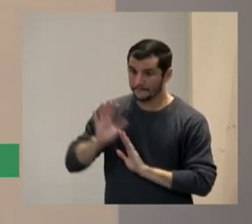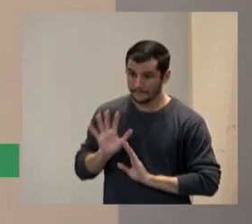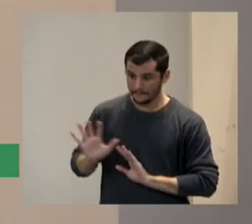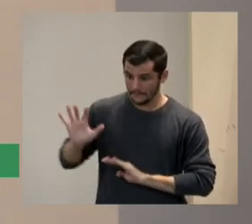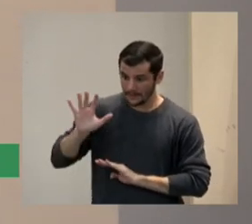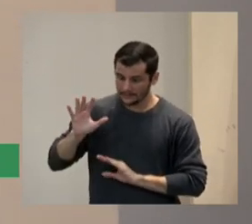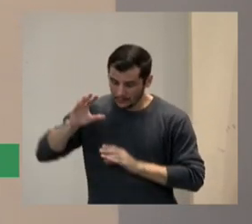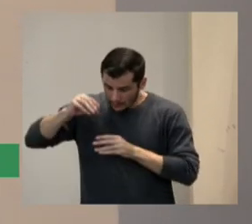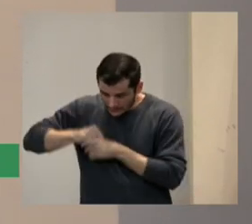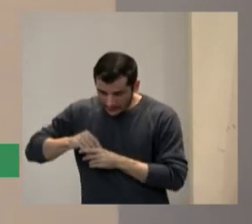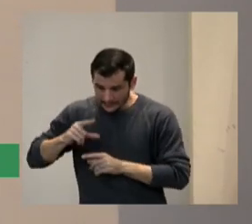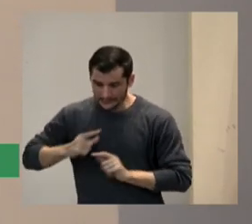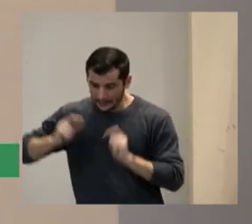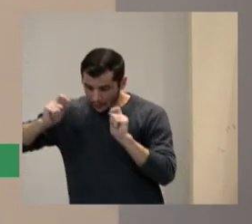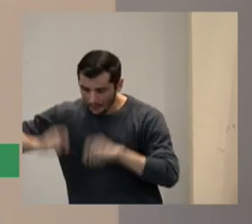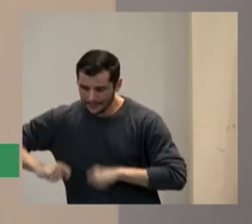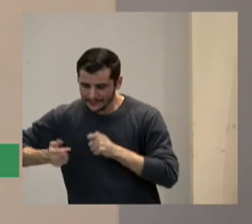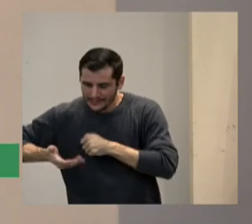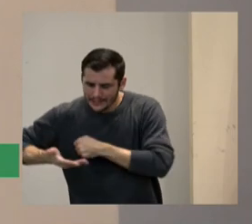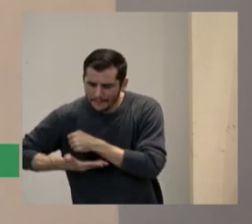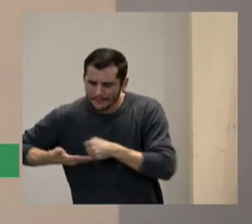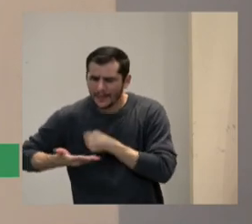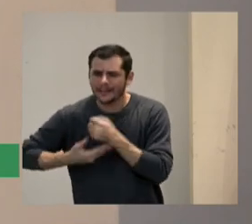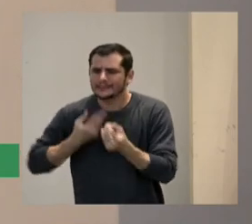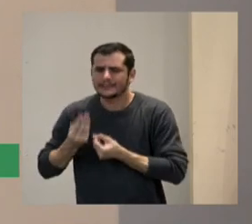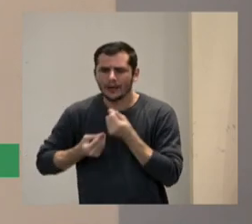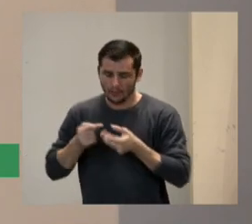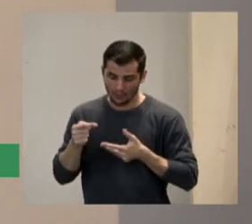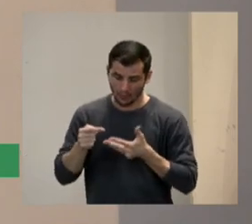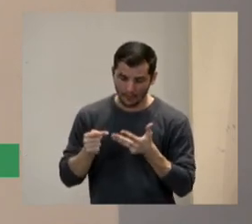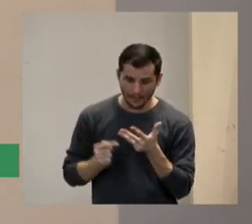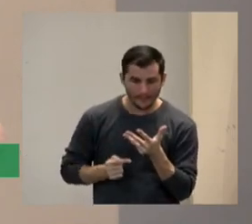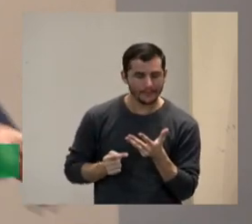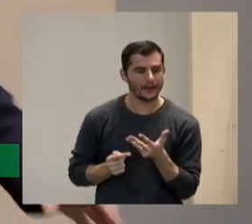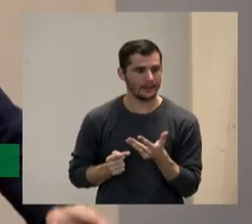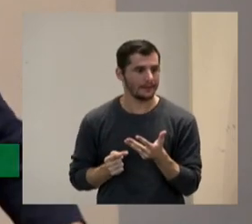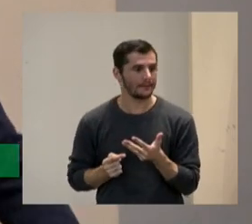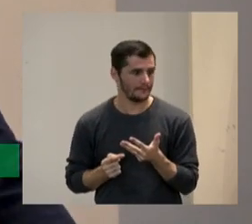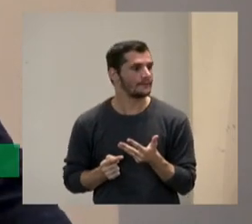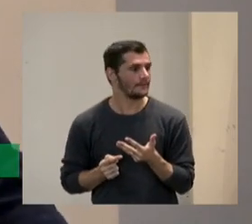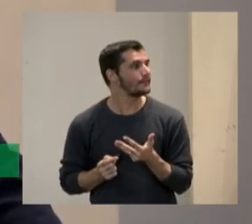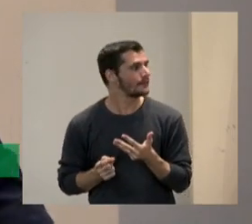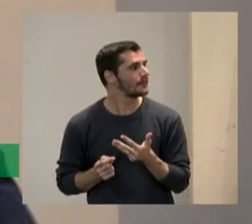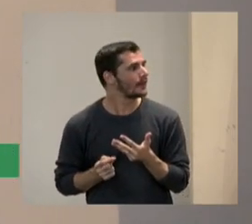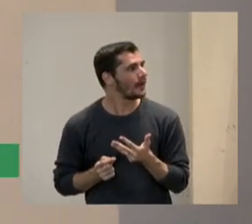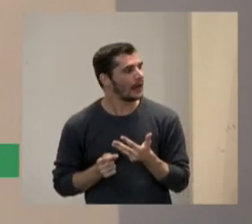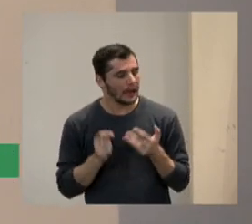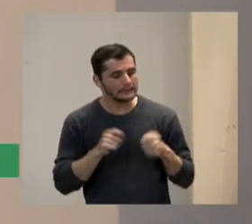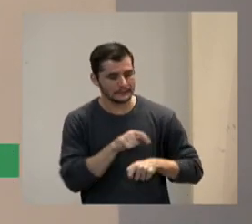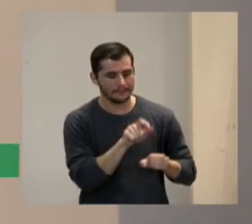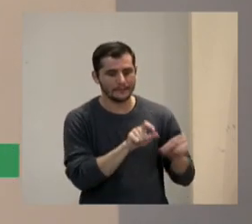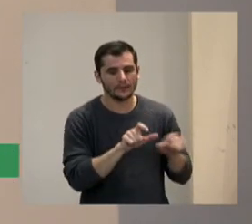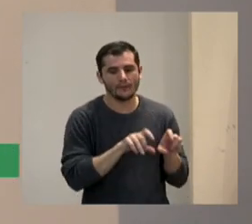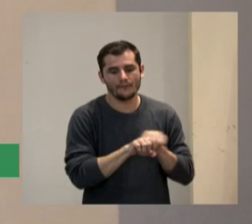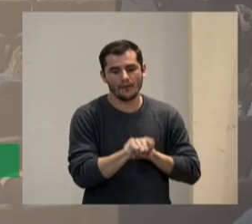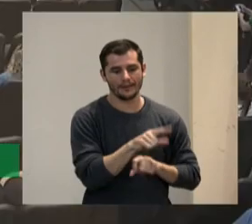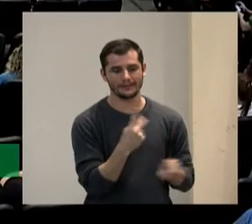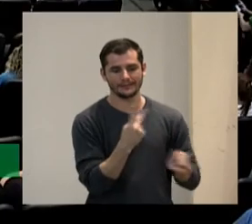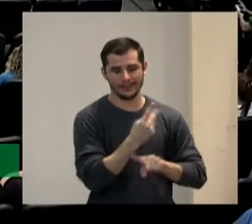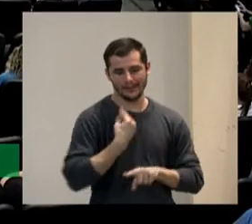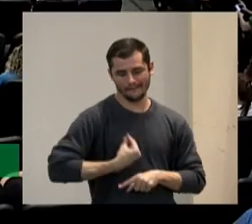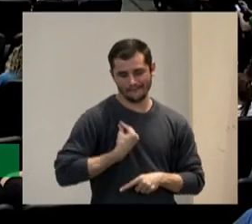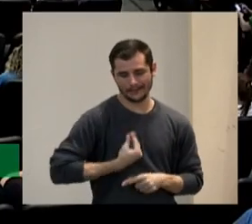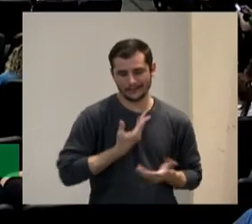competências básicas competências básicas que um cidadão deveria ter depois da sua formação e aí